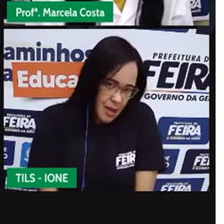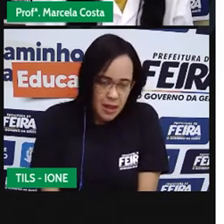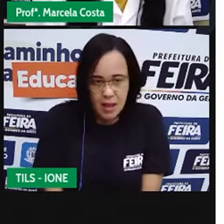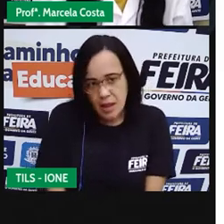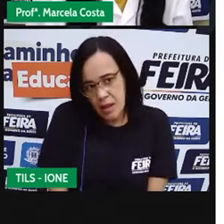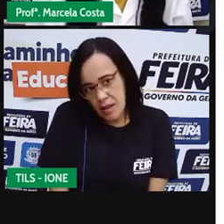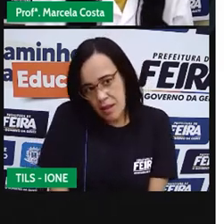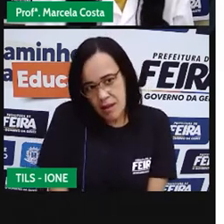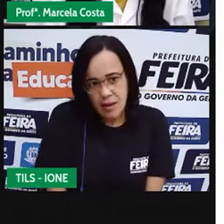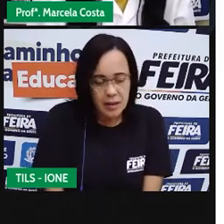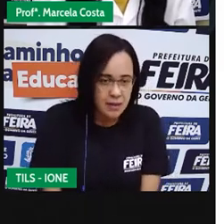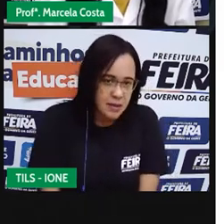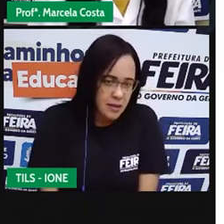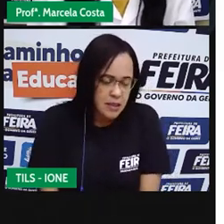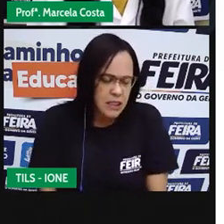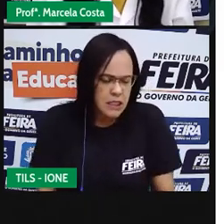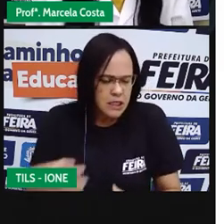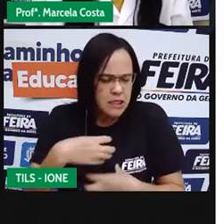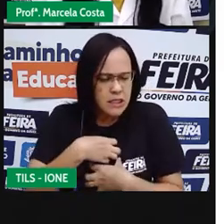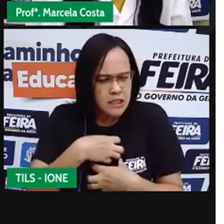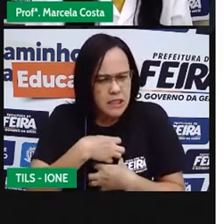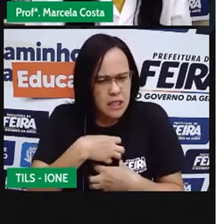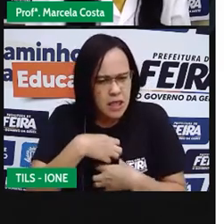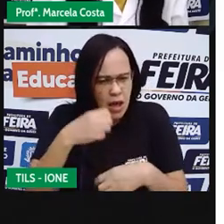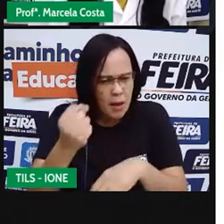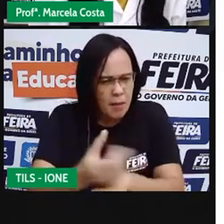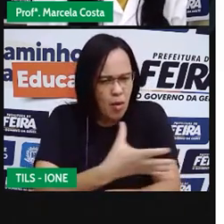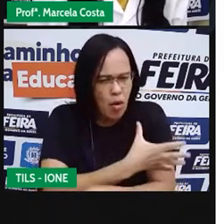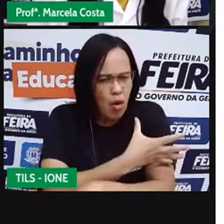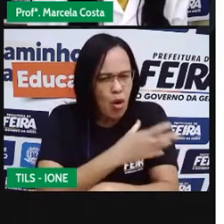está demonstrando que sentimento, que emoção.